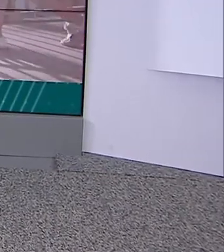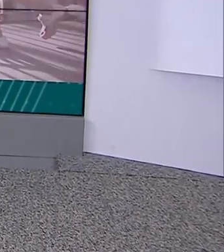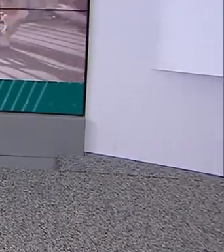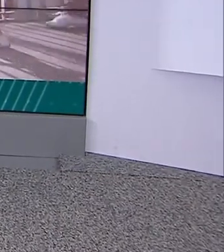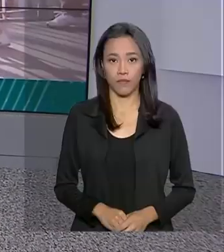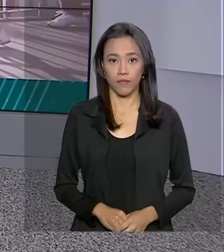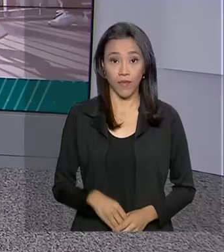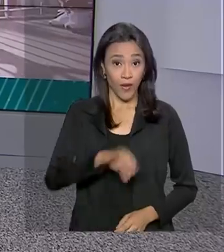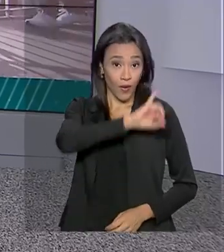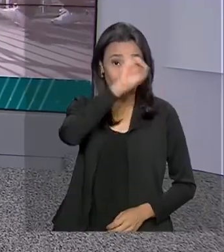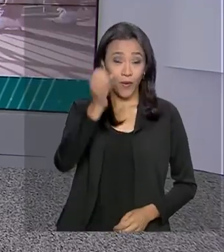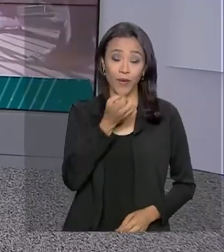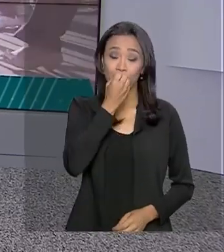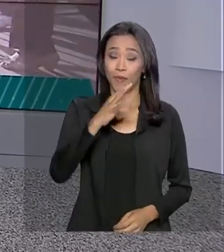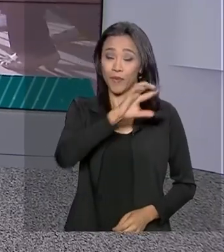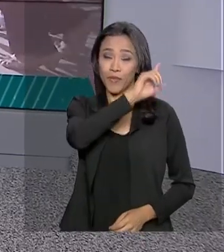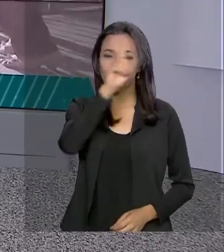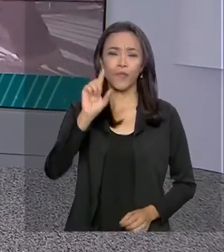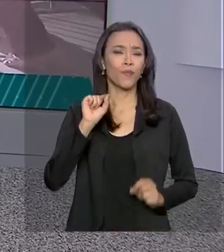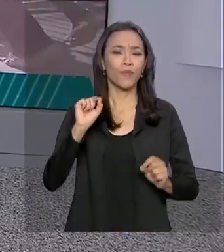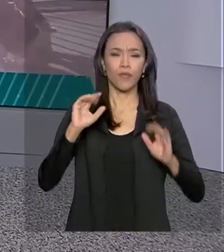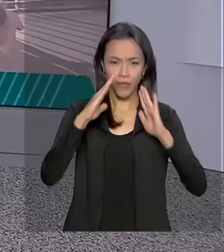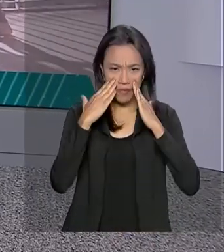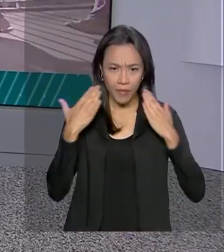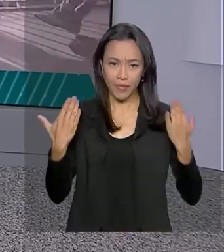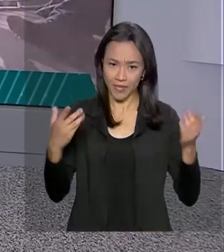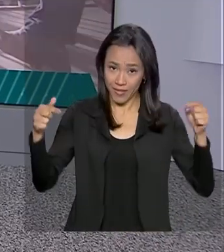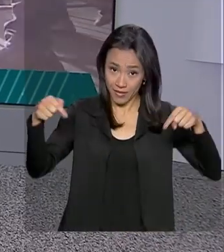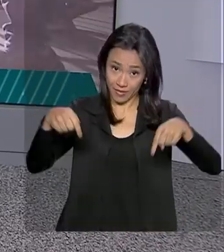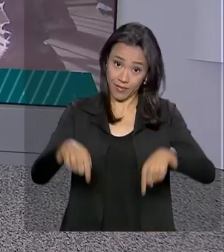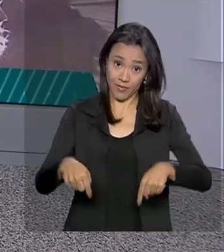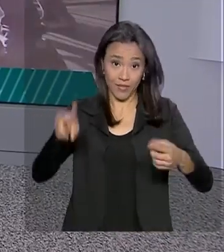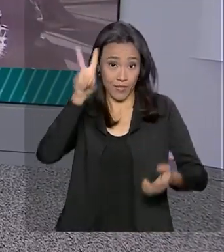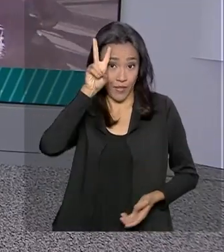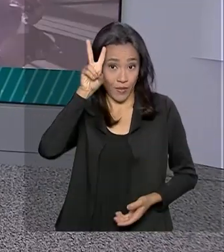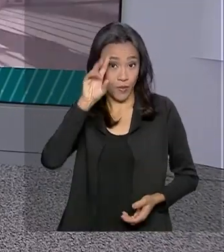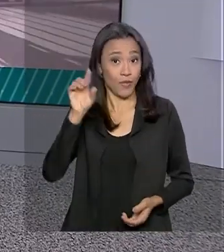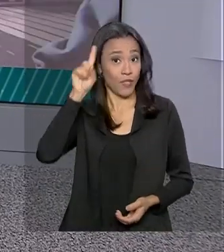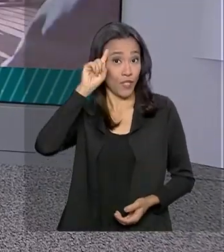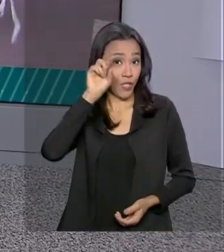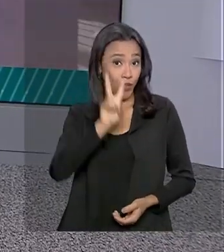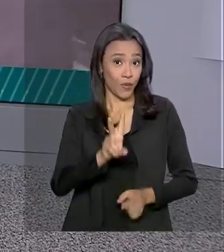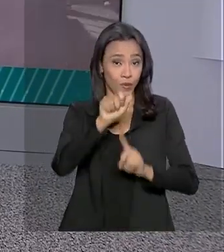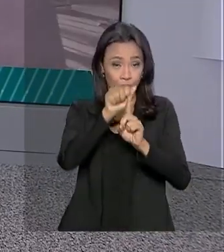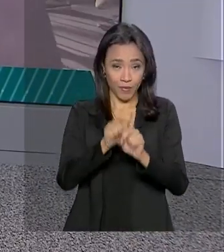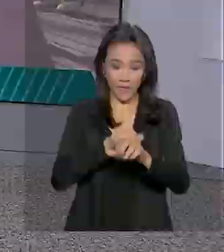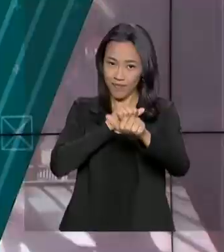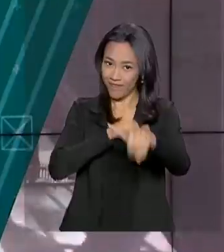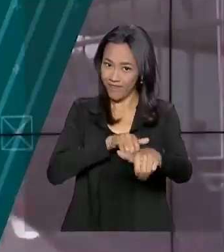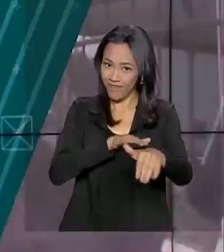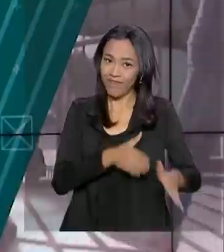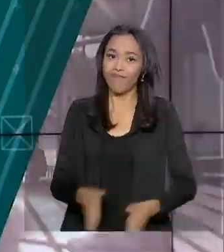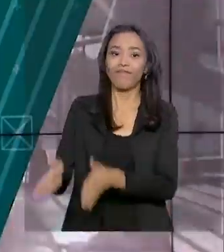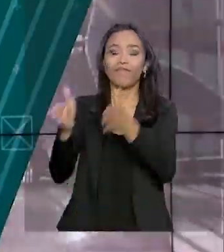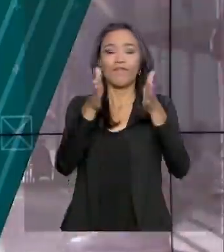Olá, bom dia pra você. Veja agora os destaques do Brasil em dia desta segunda-feira, dia 2 de setembro.